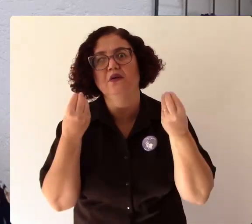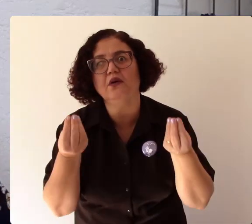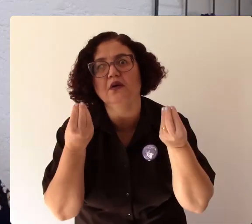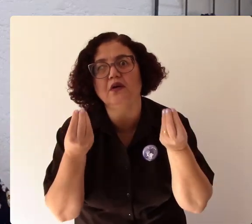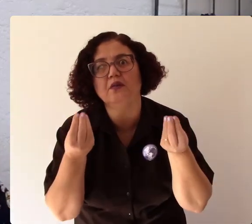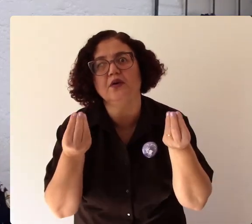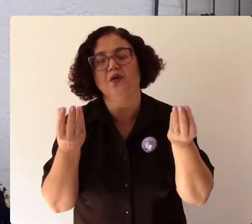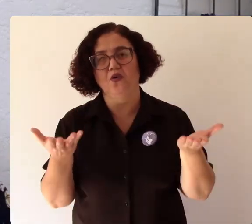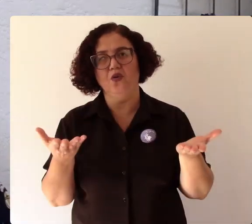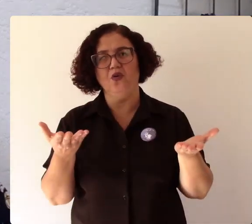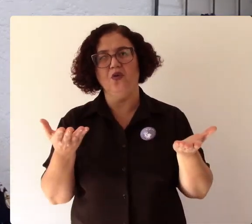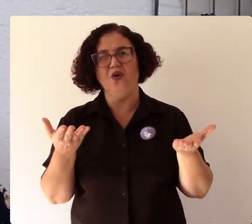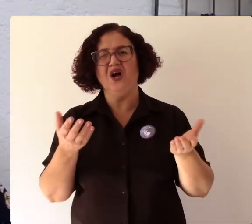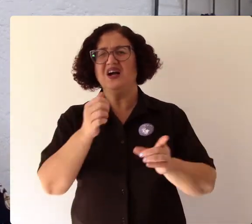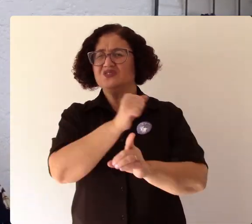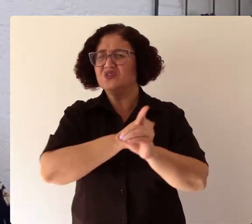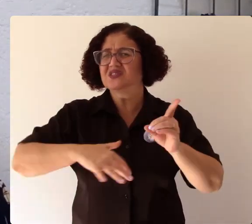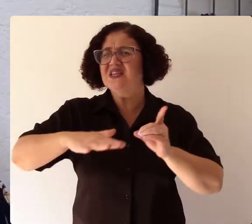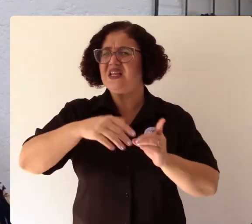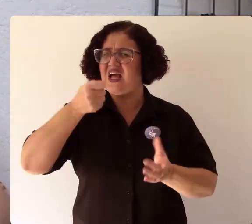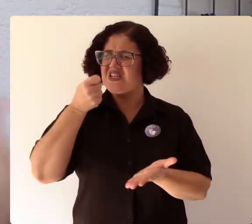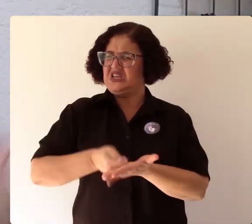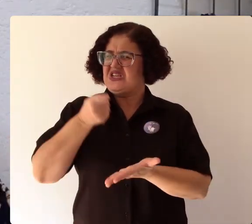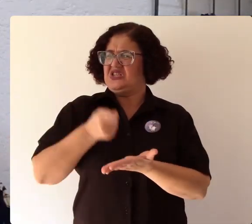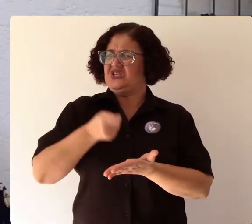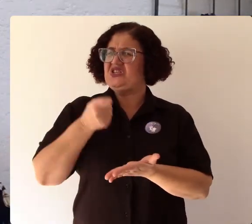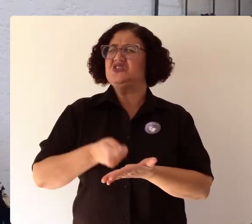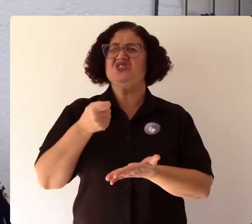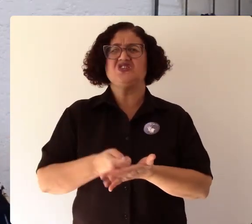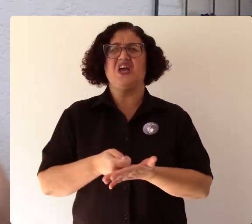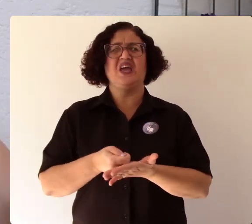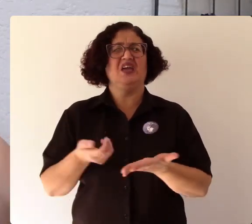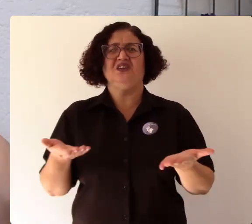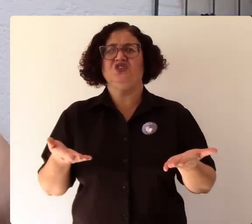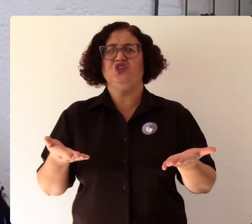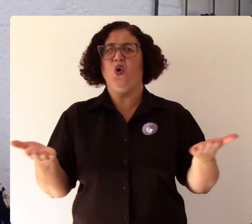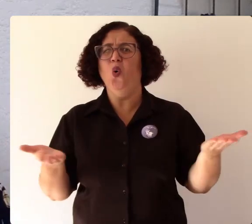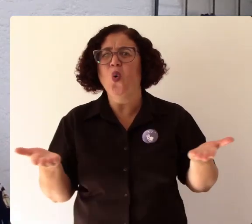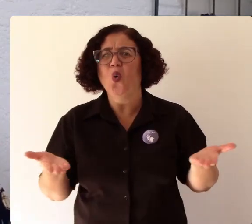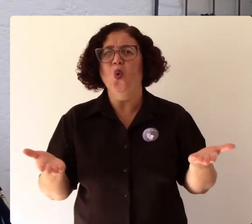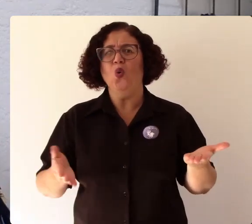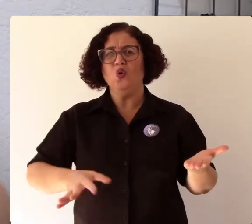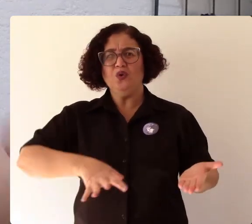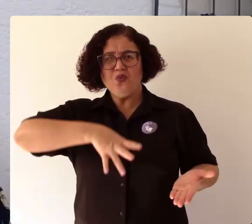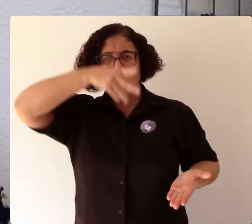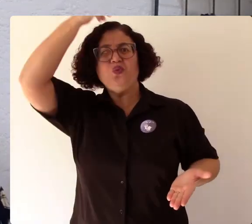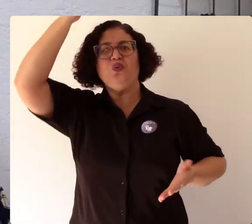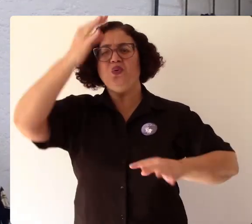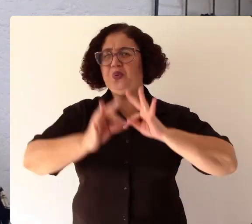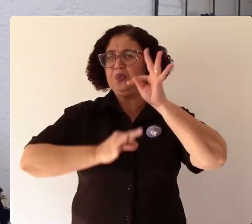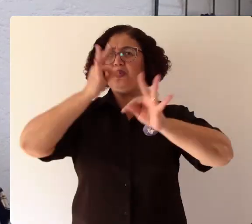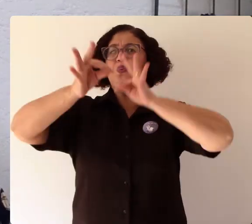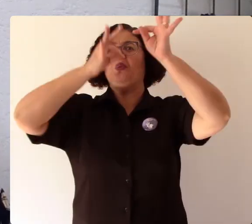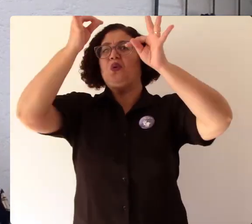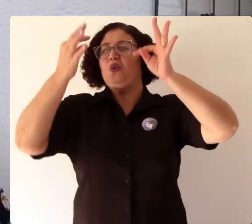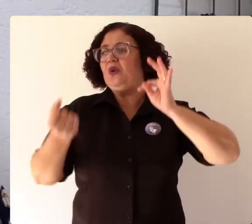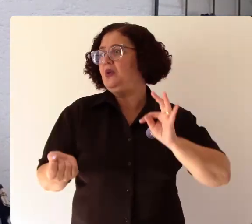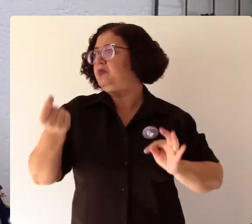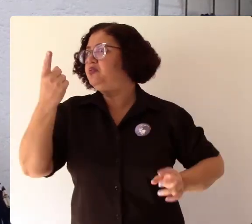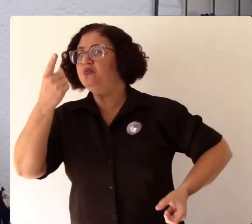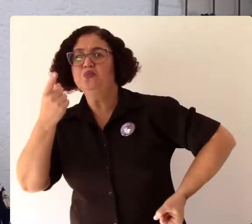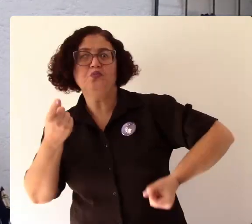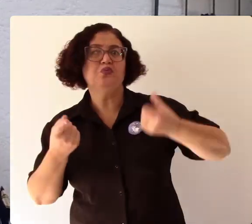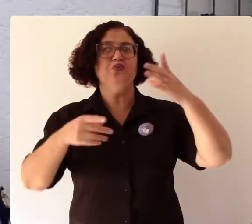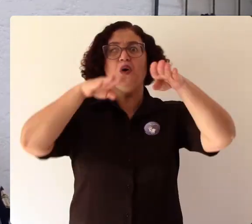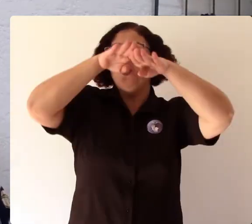muito grande na pós-modernidade de uma velocidade muito grande de uma instabilidade uma imprevisibilidade absoluta